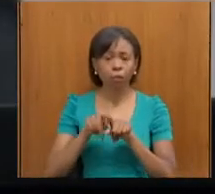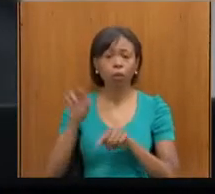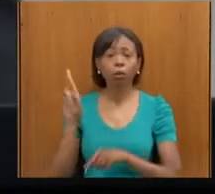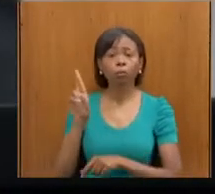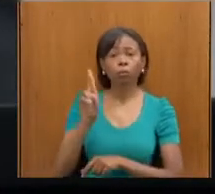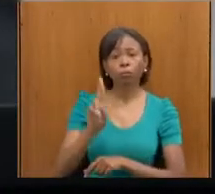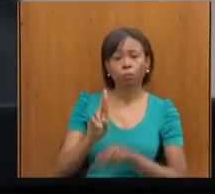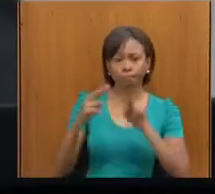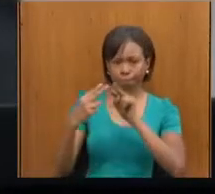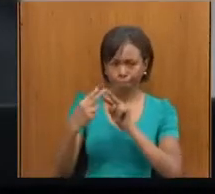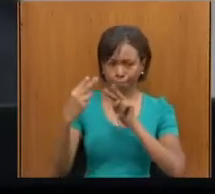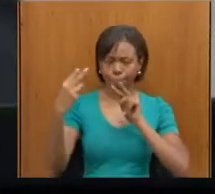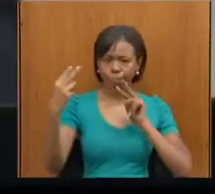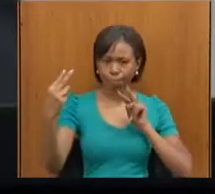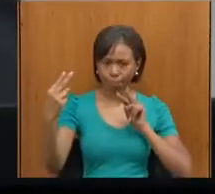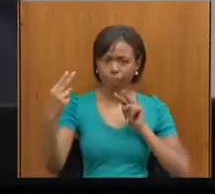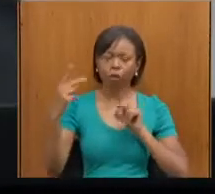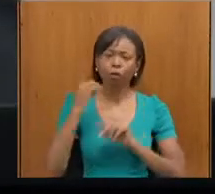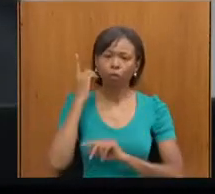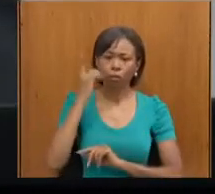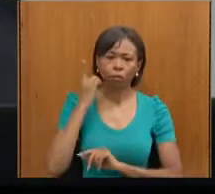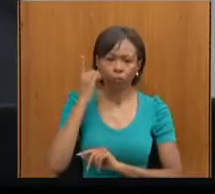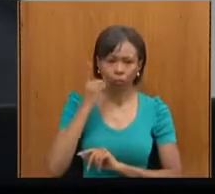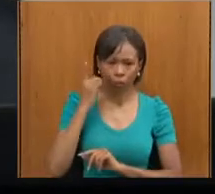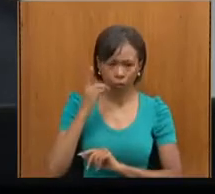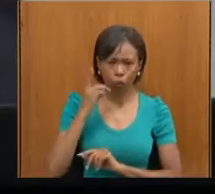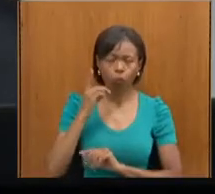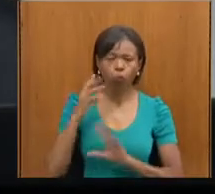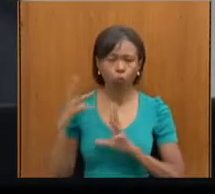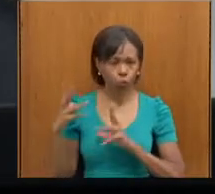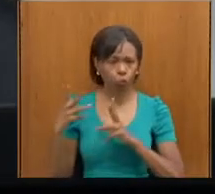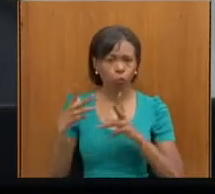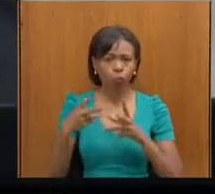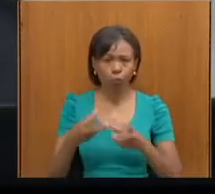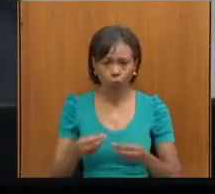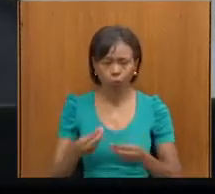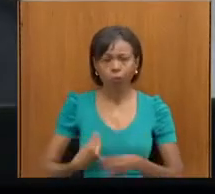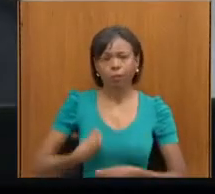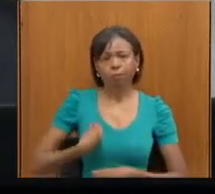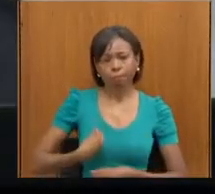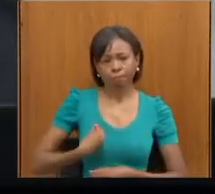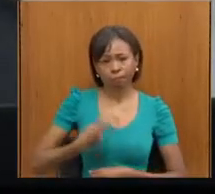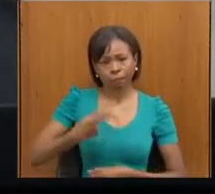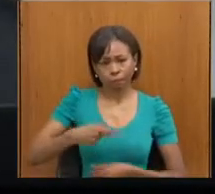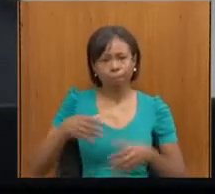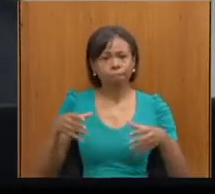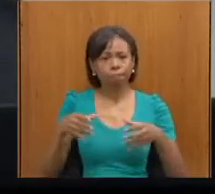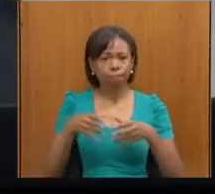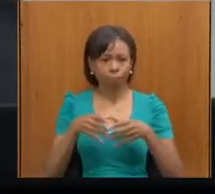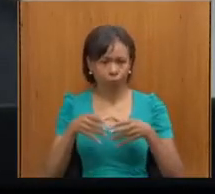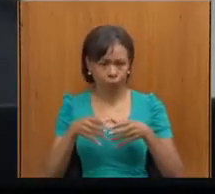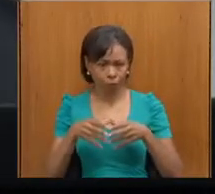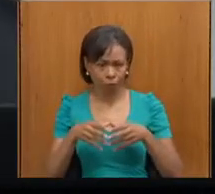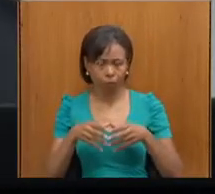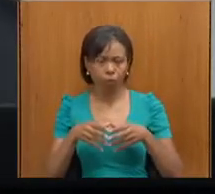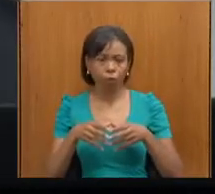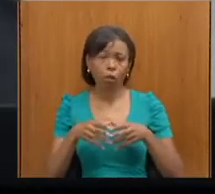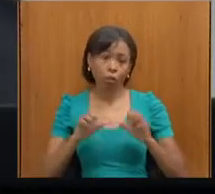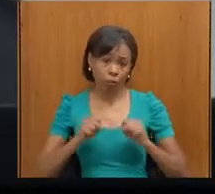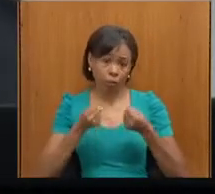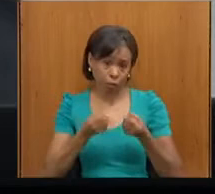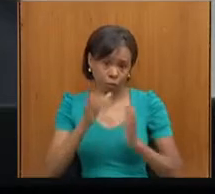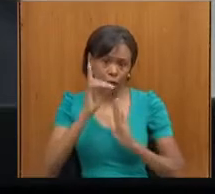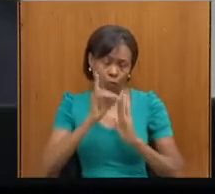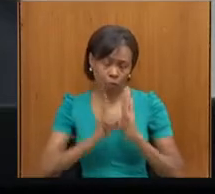estão de forma virtual, os deputados e a deputada que faz parte dessa comissão também, que vão fazer uso da